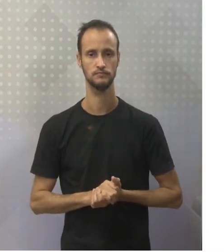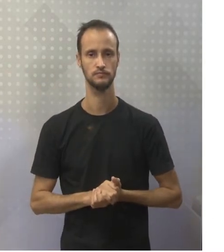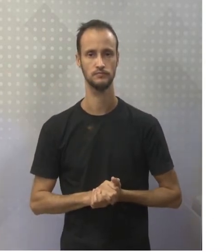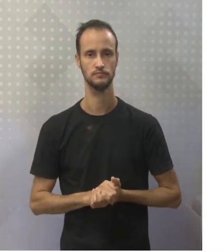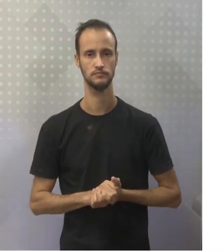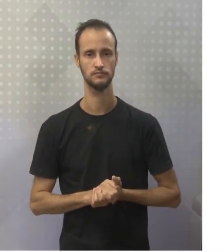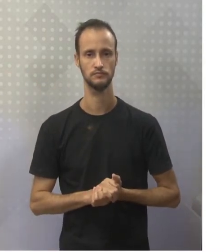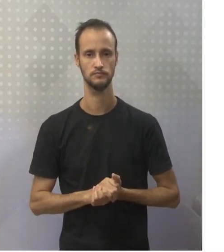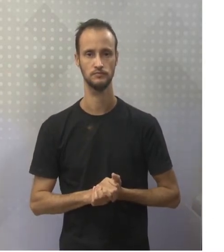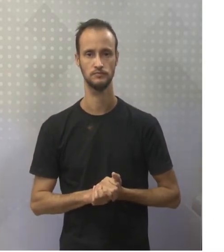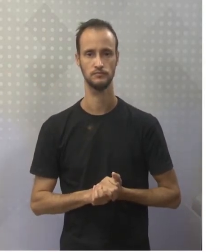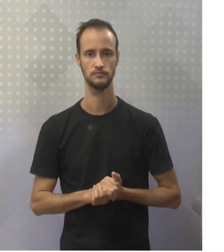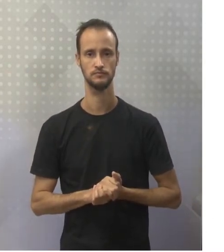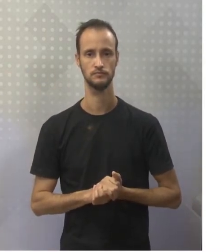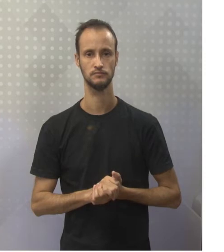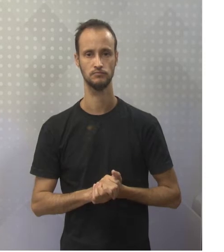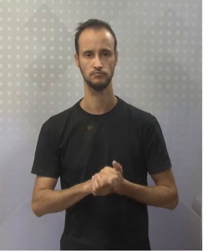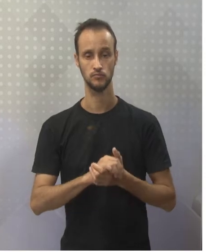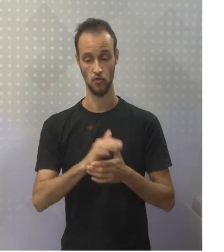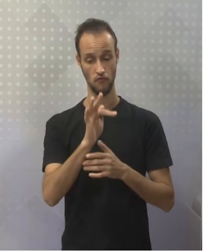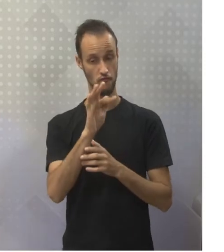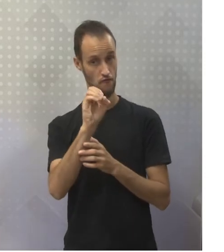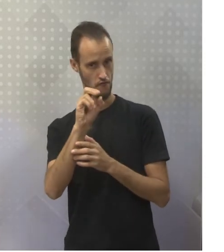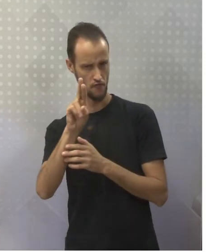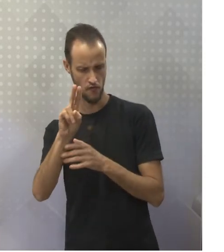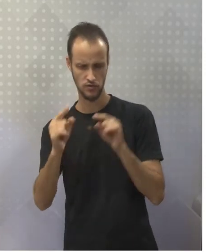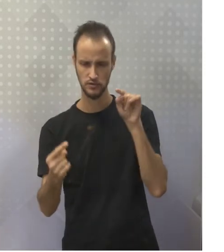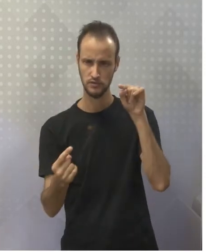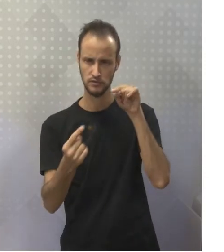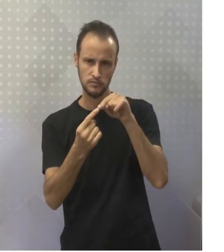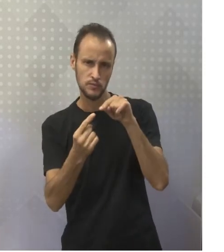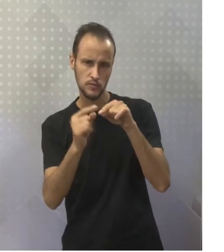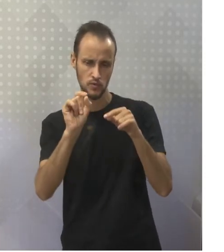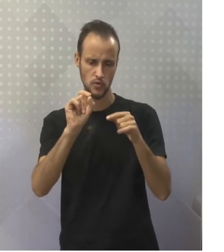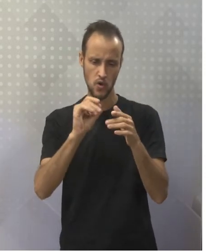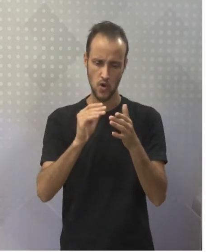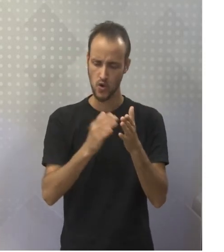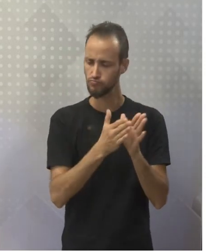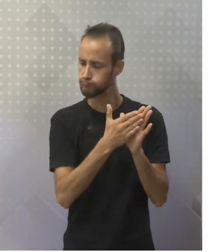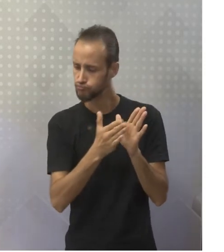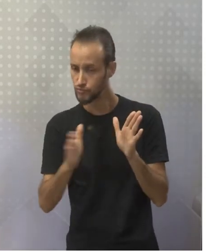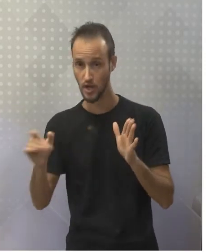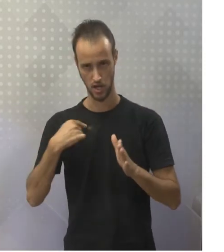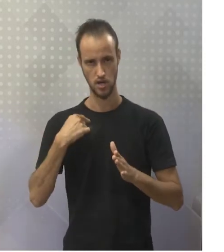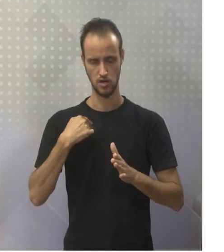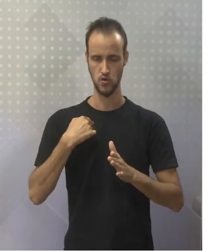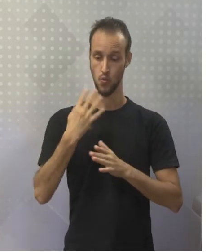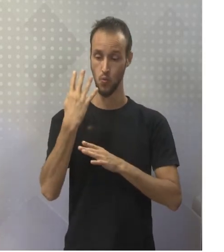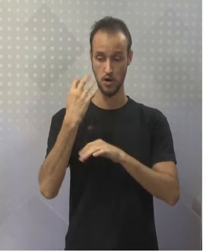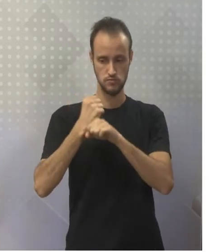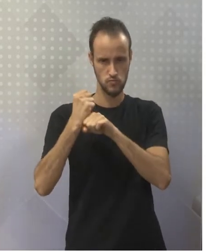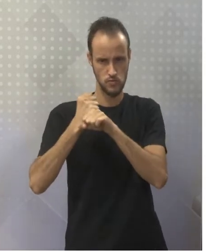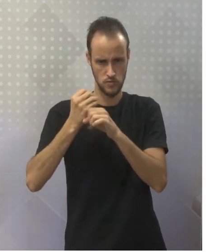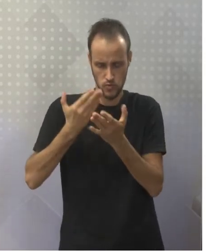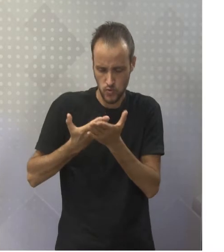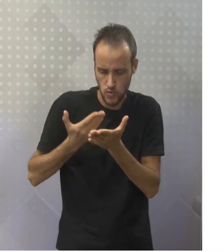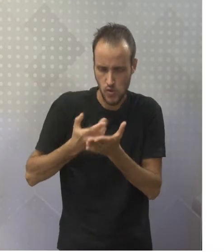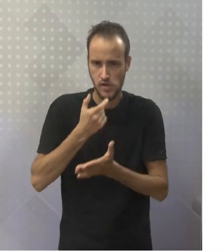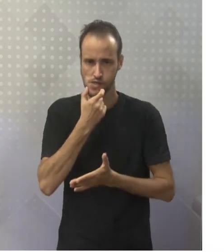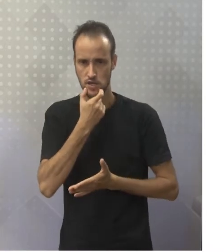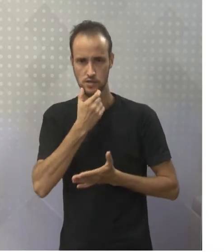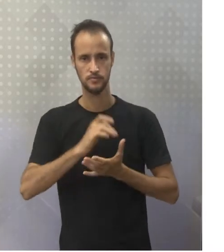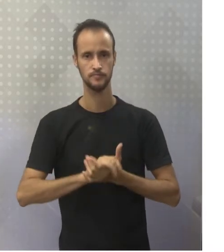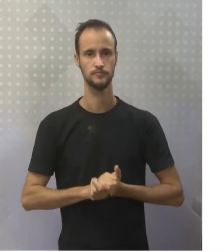years. Aí está indicando a duração. Eu tenho estudado inglês por quatro anos. Jean